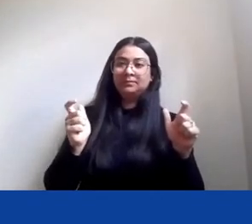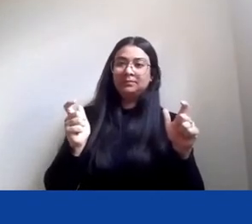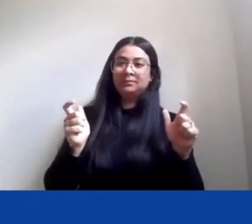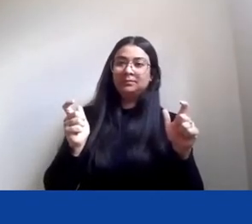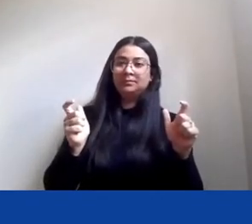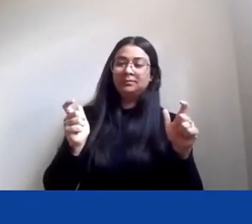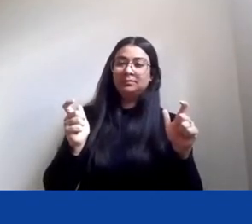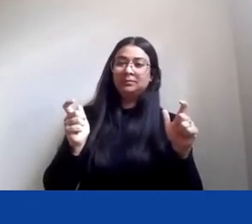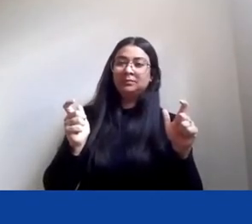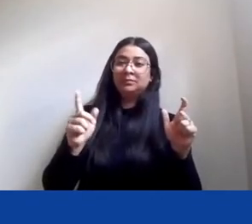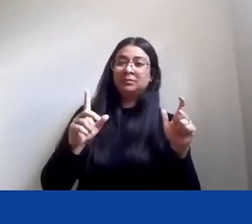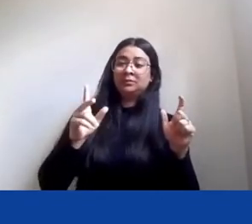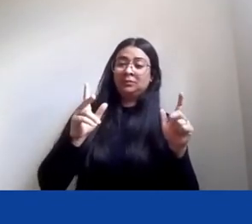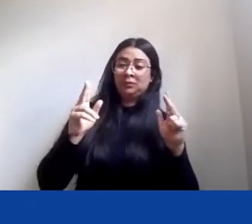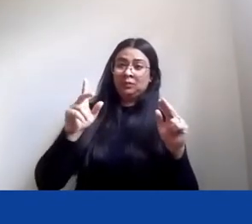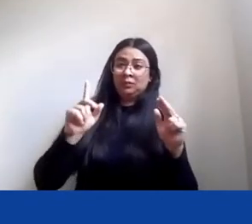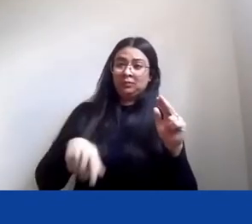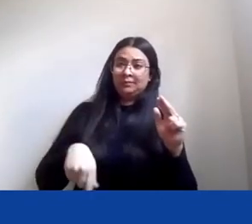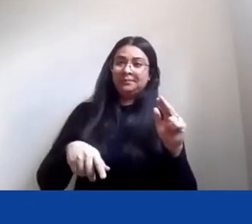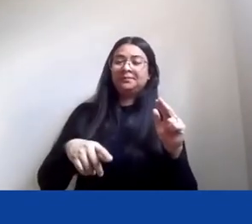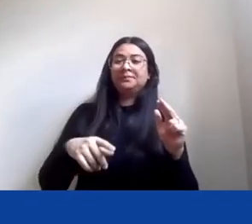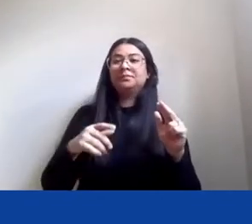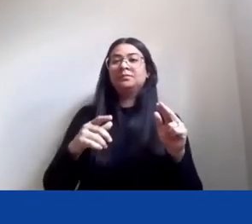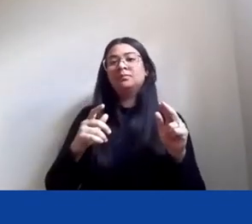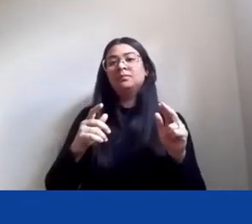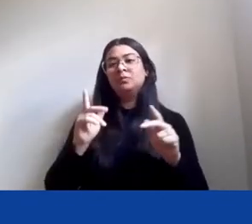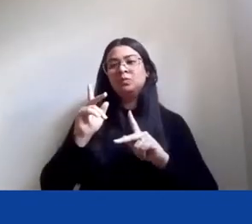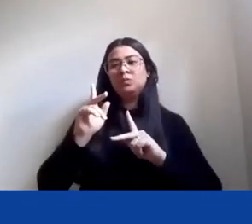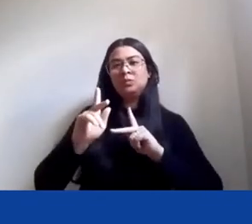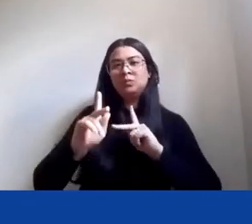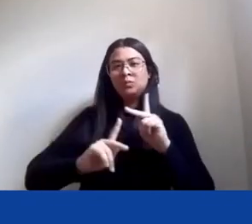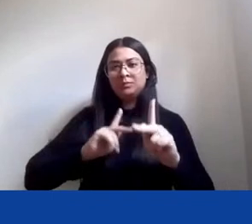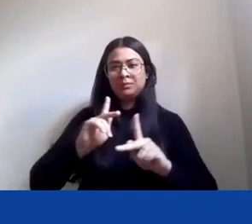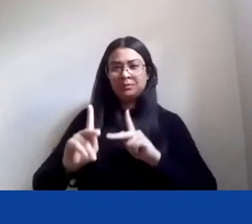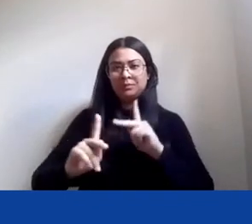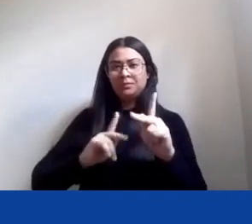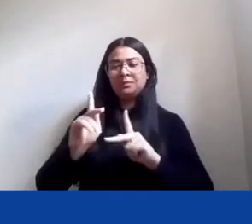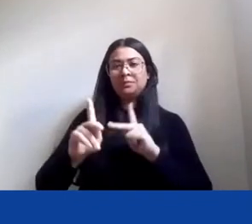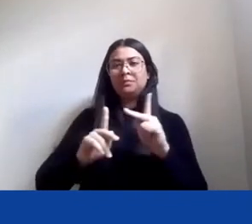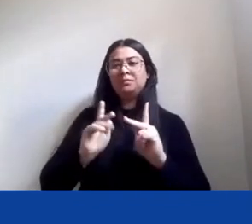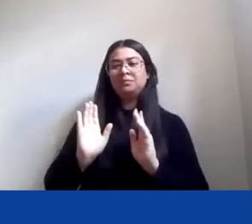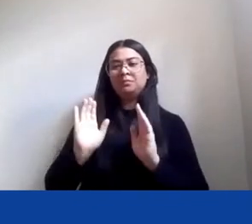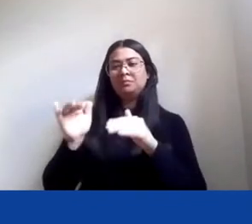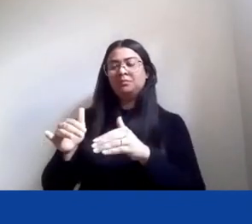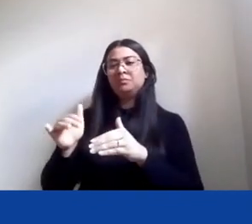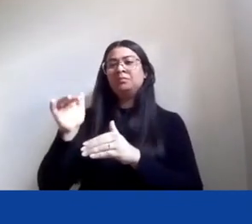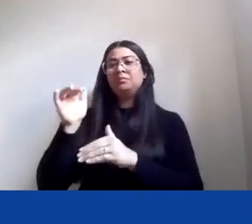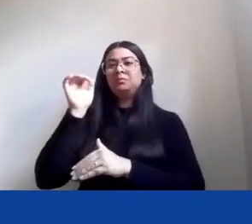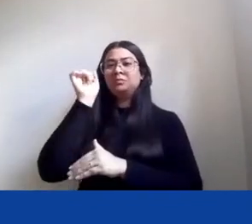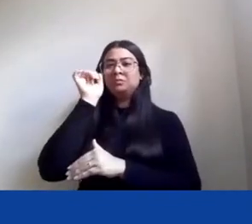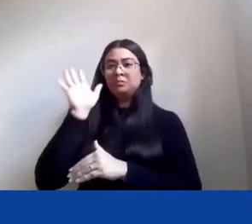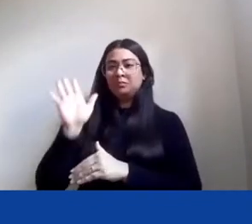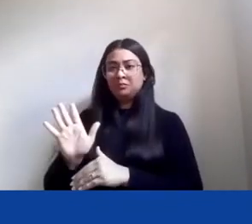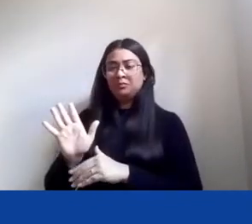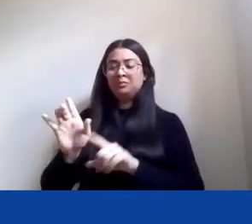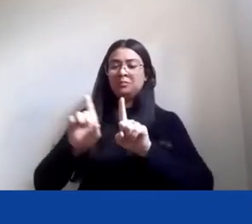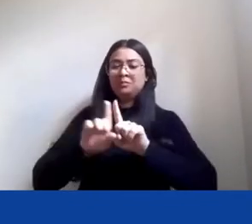populações afrodescendentes e minorias como são as populações indígenas,